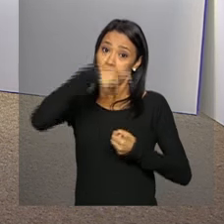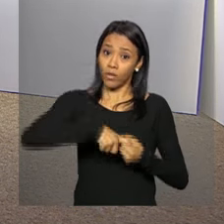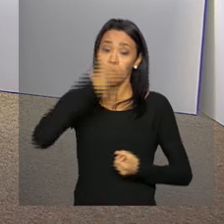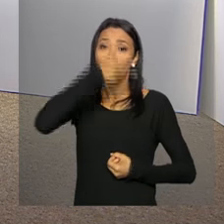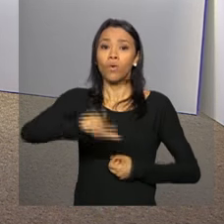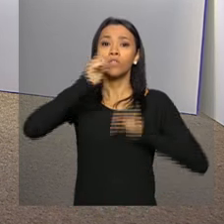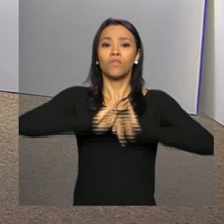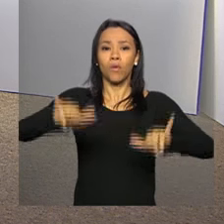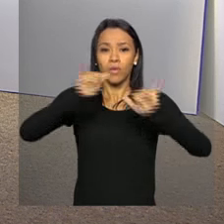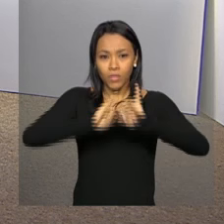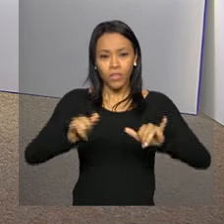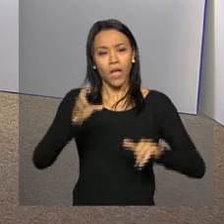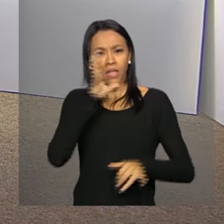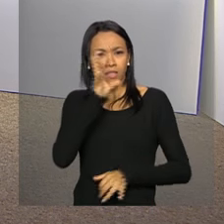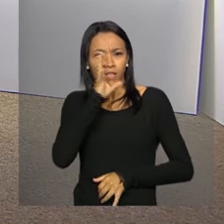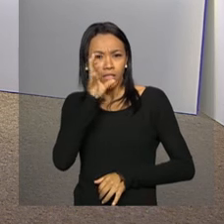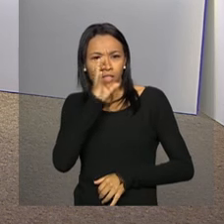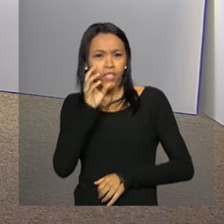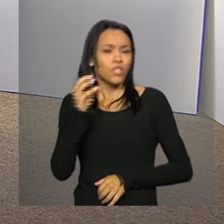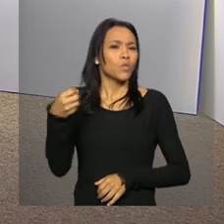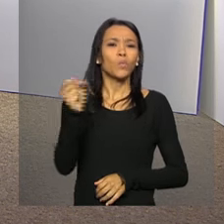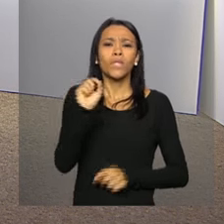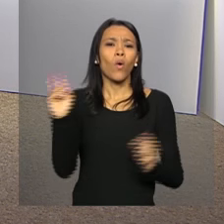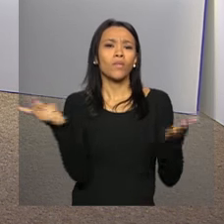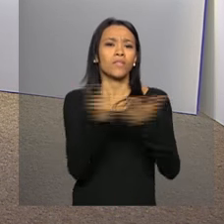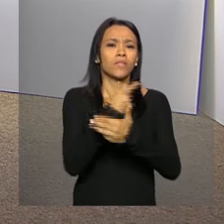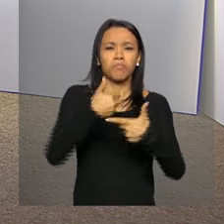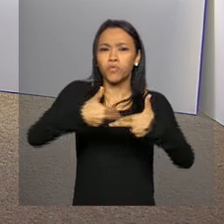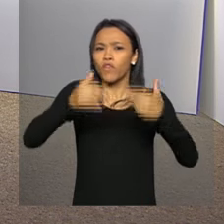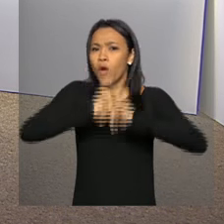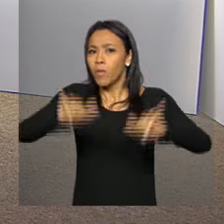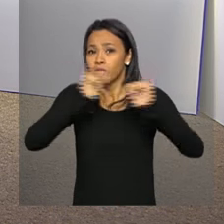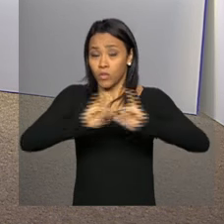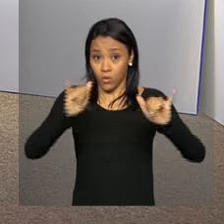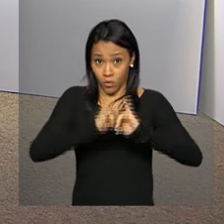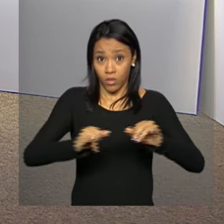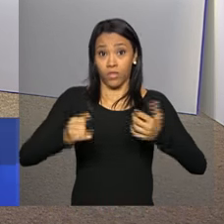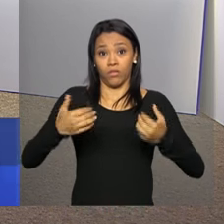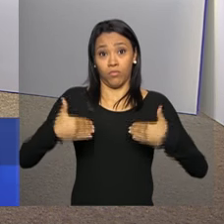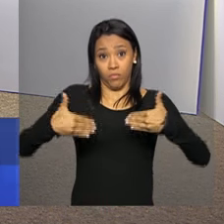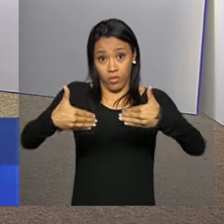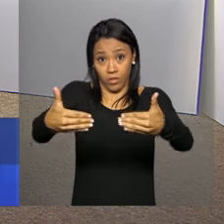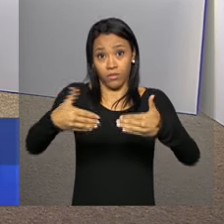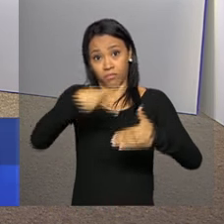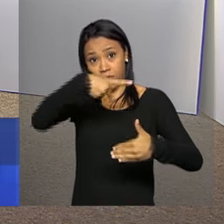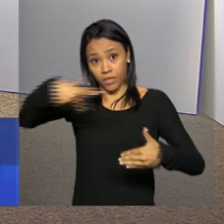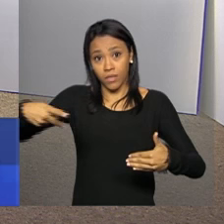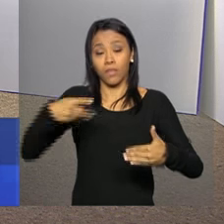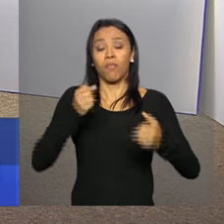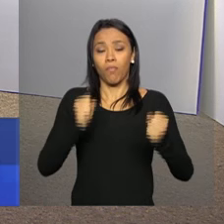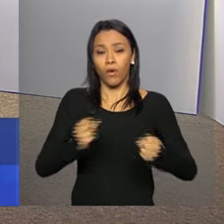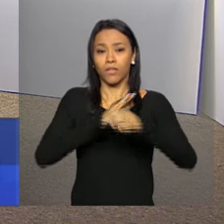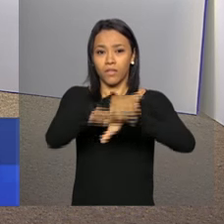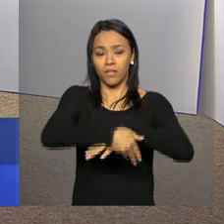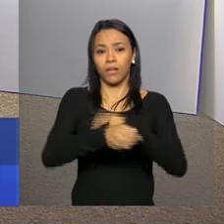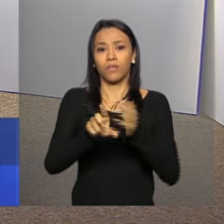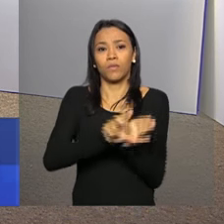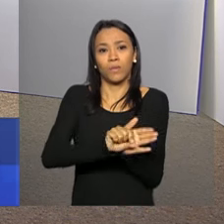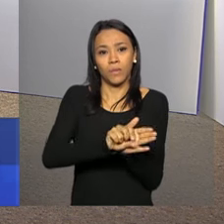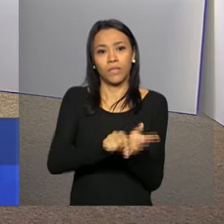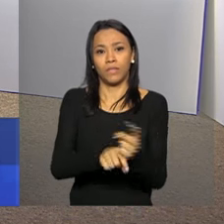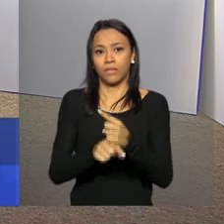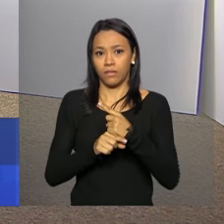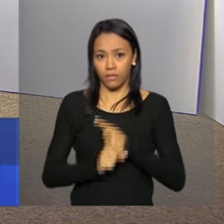informações. Acompanhe as novidades do Executivo Federal em nossas redes sociais. Twitter.com.br e